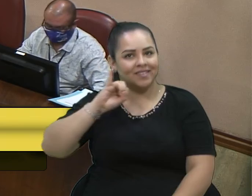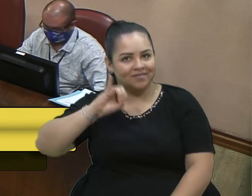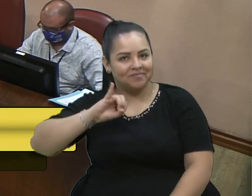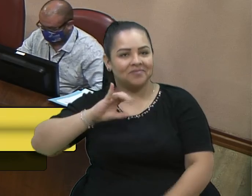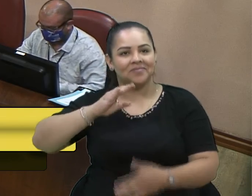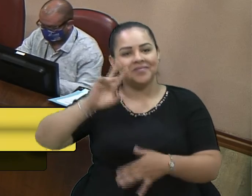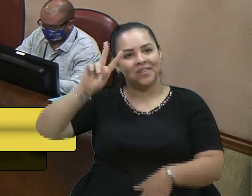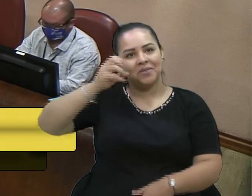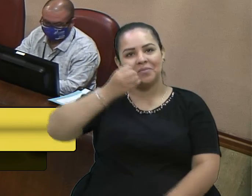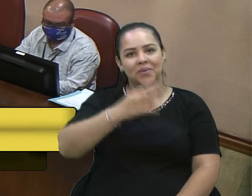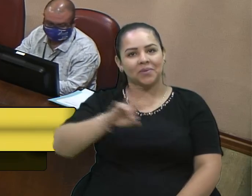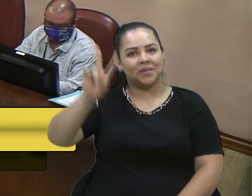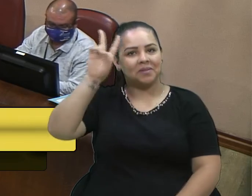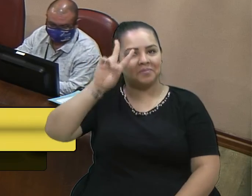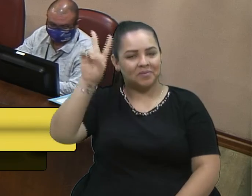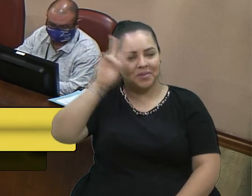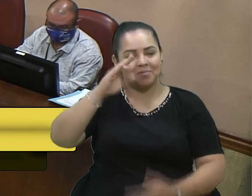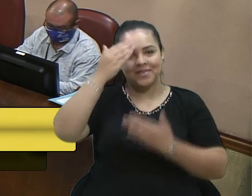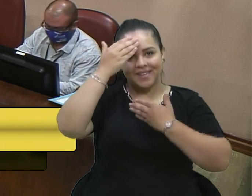Obrigado, Rádio Caxias.